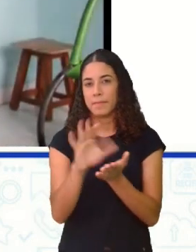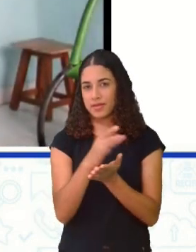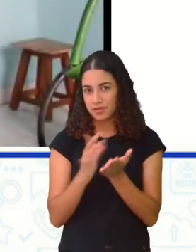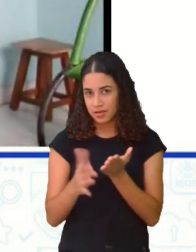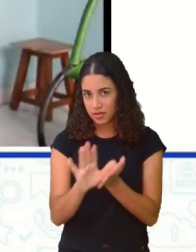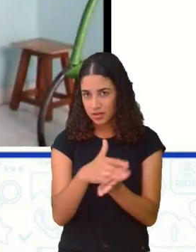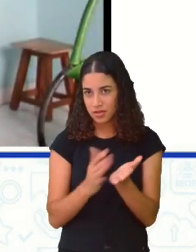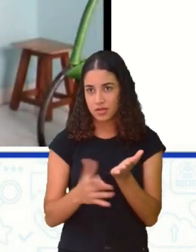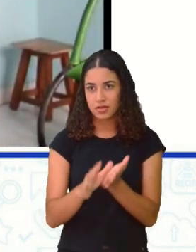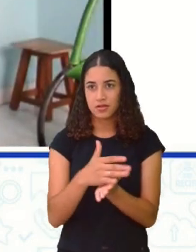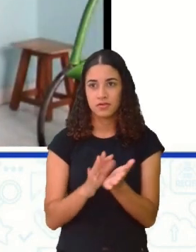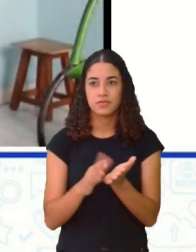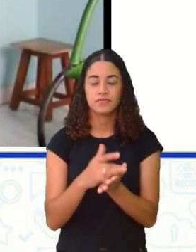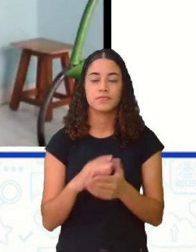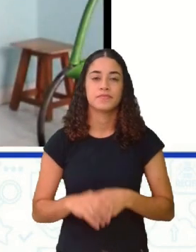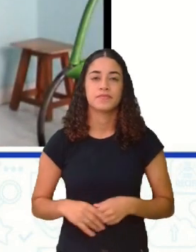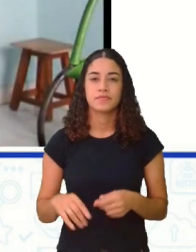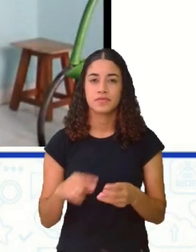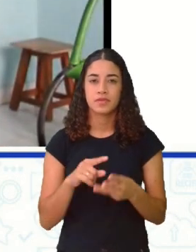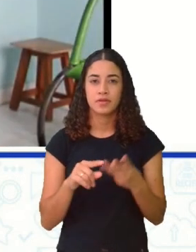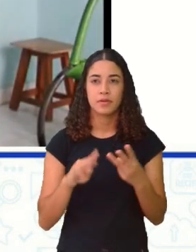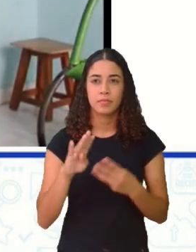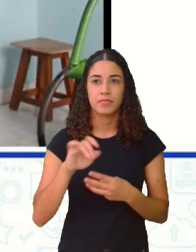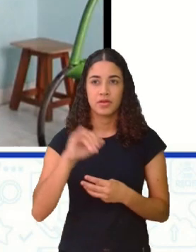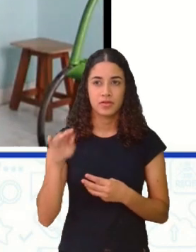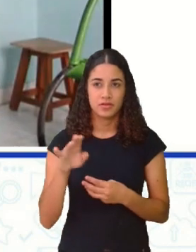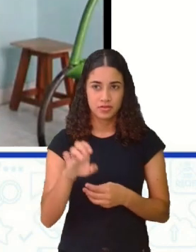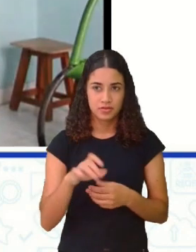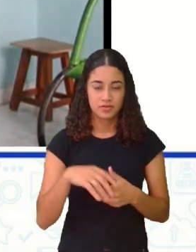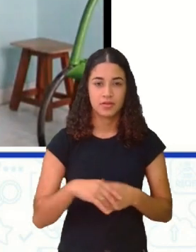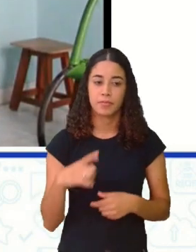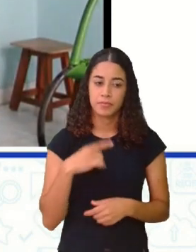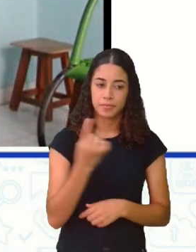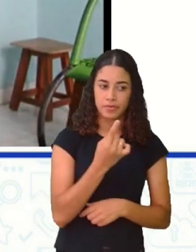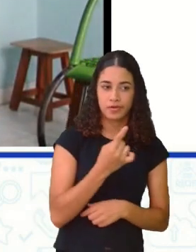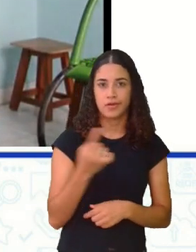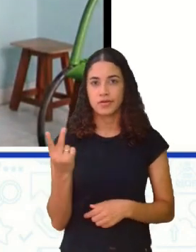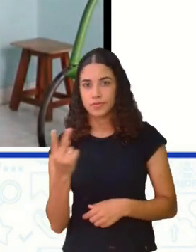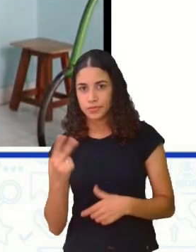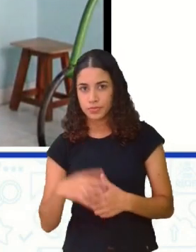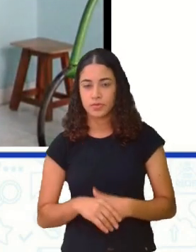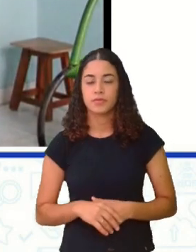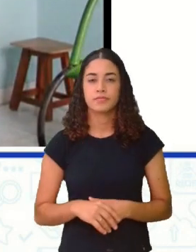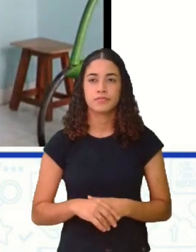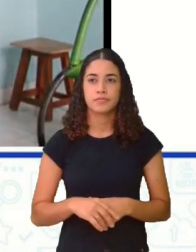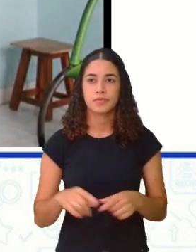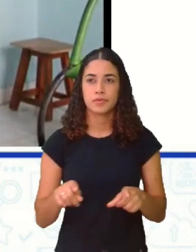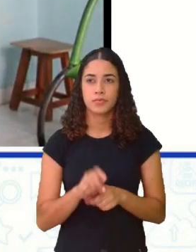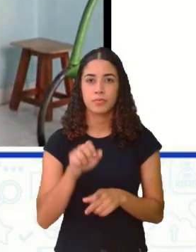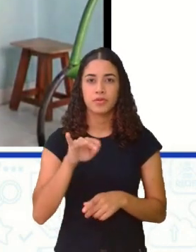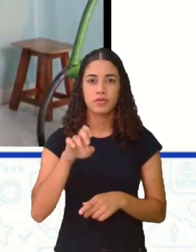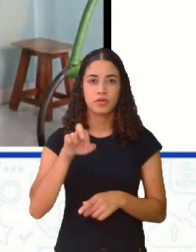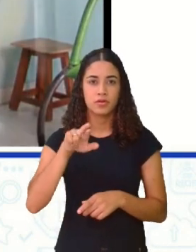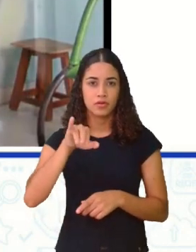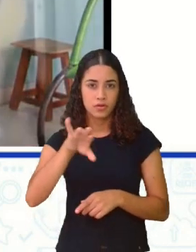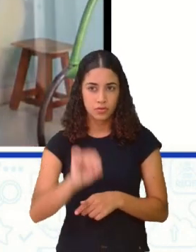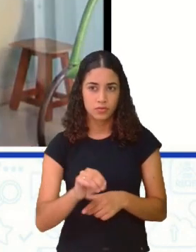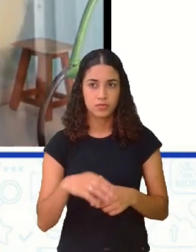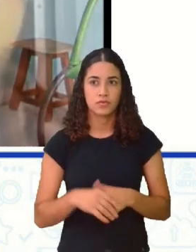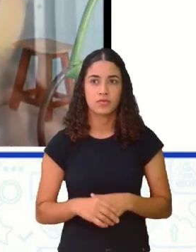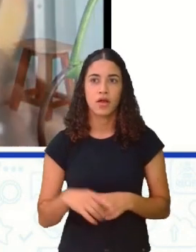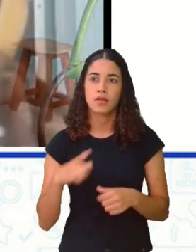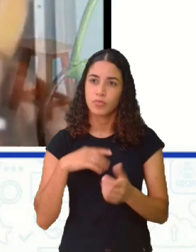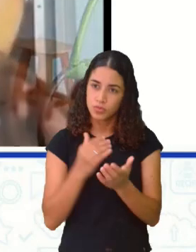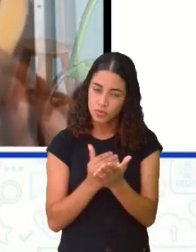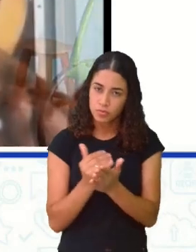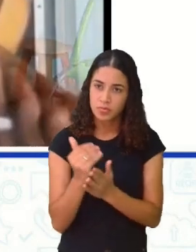trabalho com o Luiz Vargi, com uma, seja o primeiro, outra a segunda, e com o Mineiro. Aí dá cinco pessoas